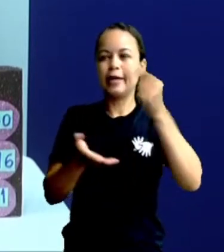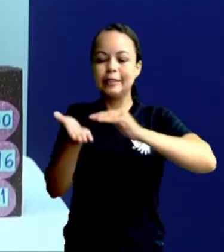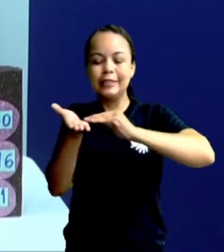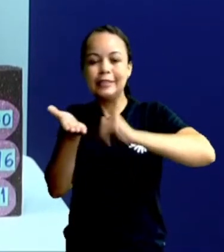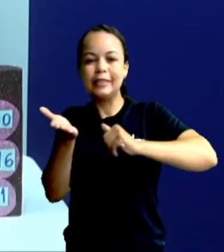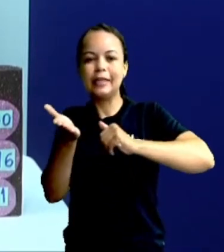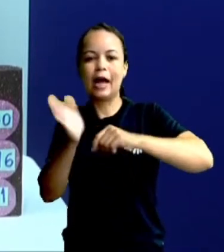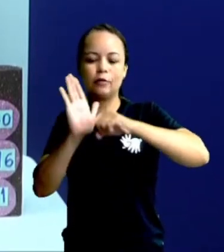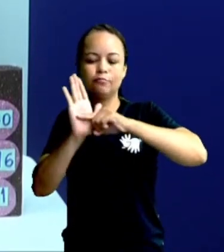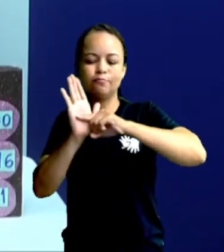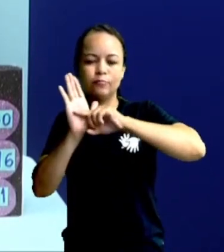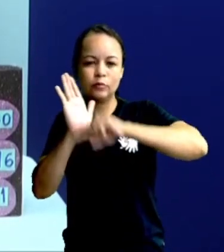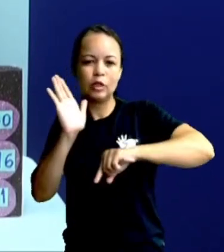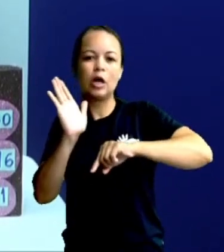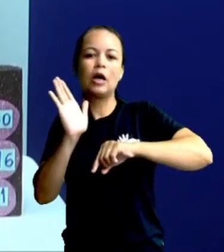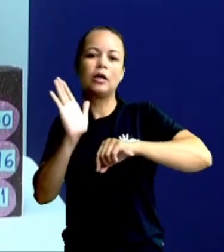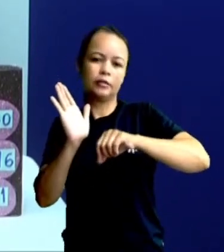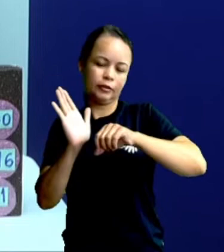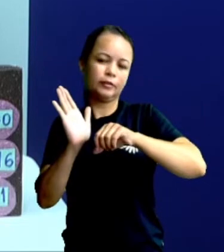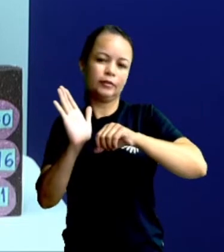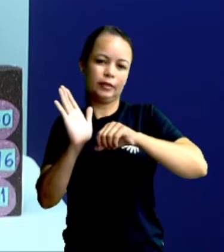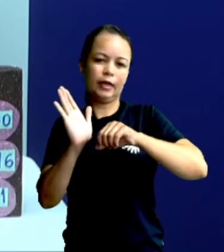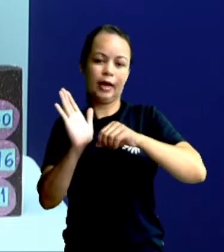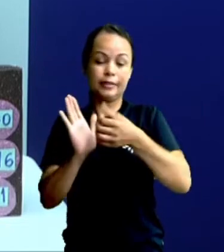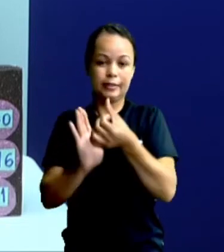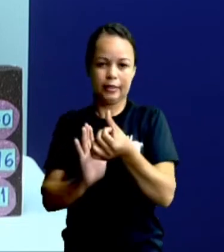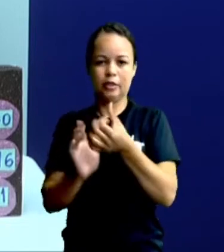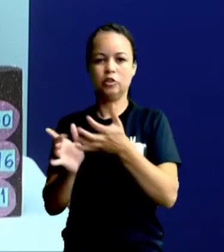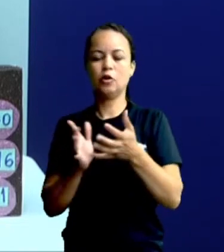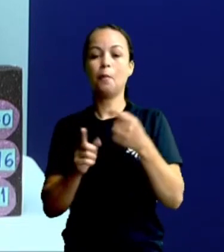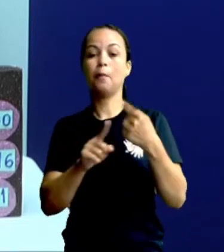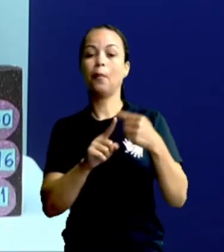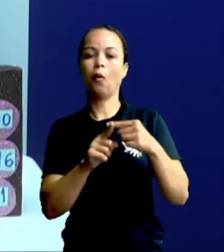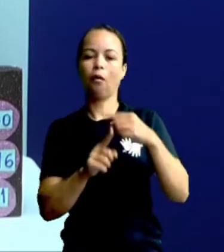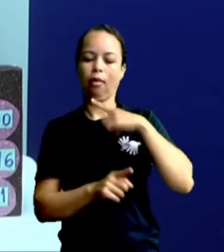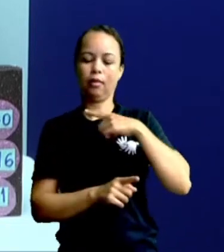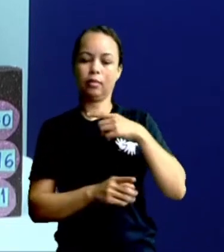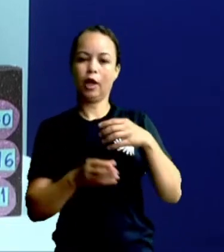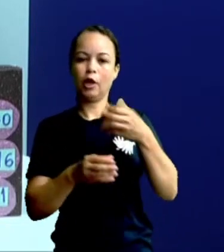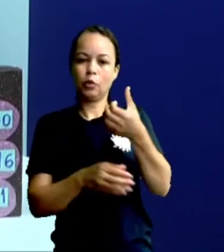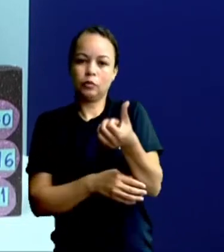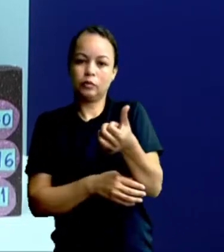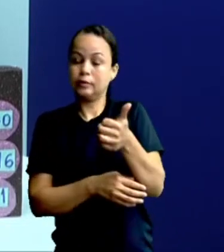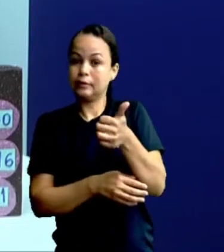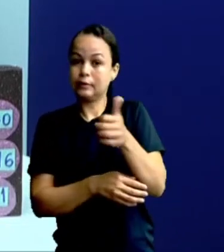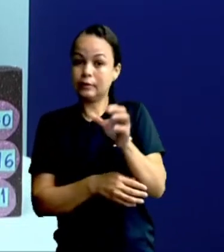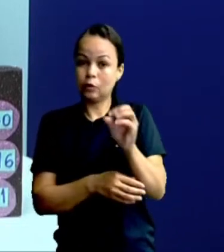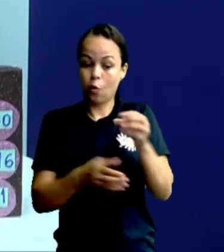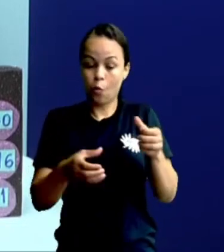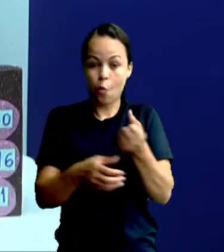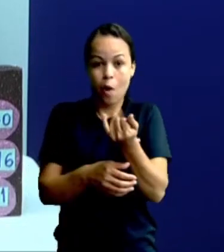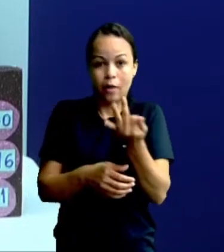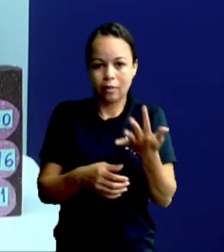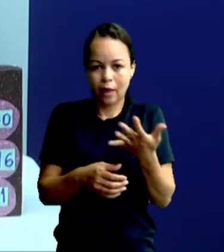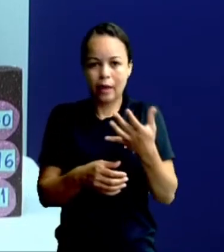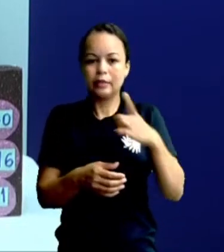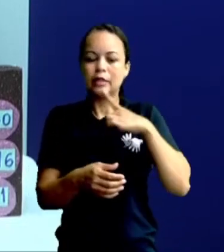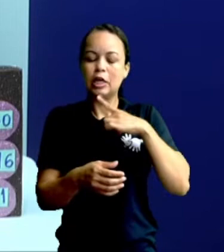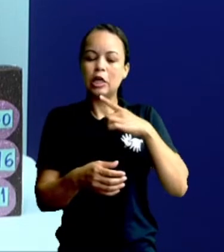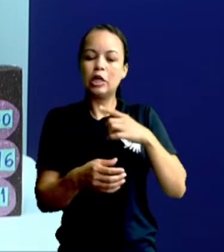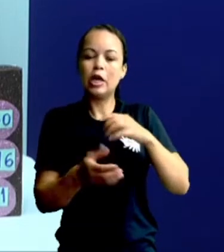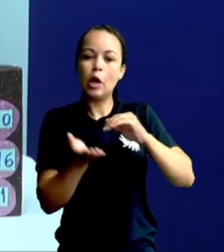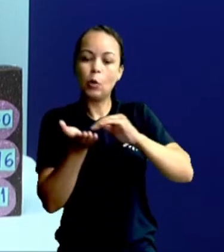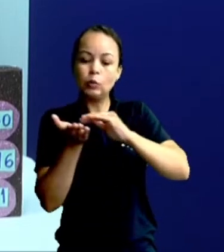ideia de subtração, porque eu tenho uma quantidade e desta quantidade eu tiro